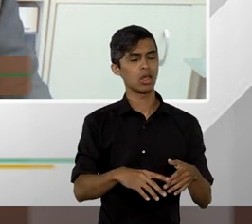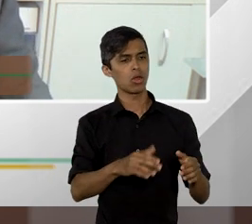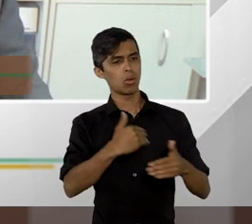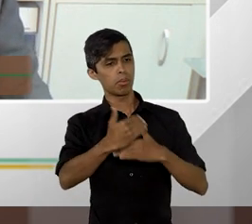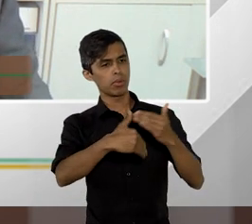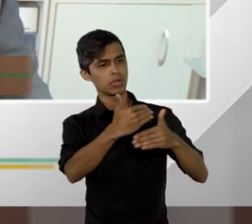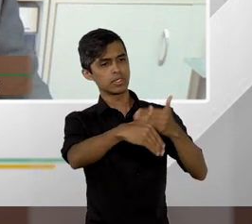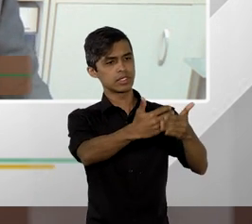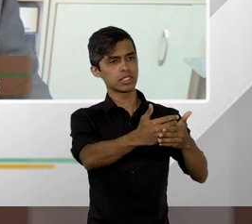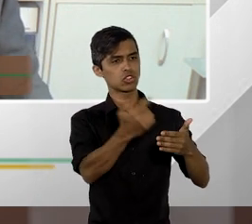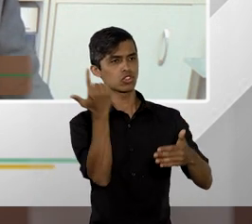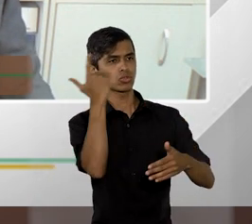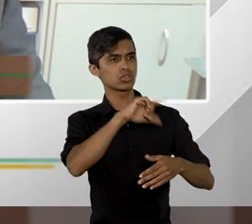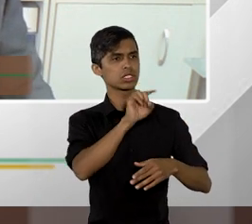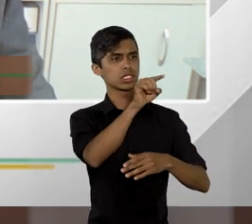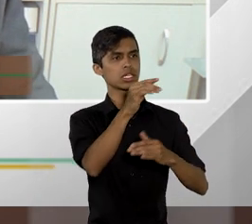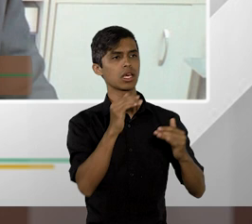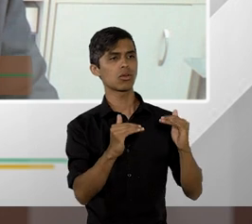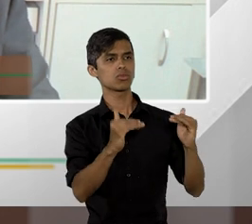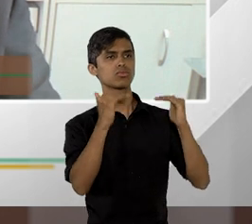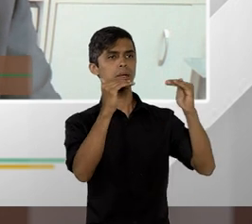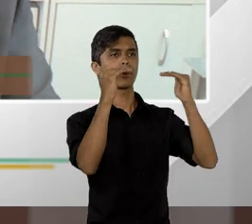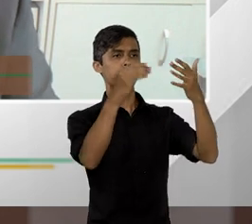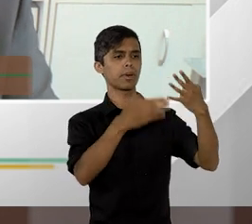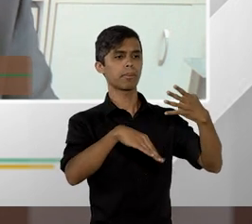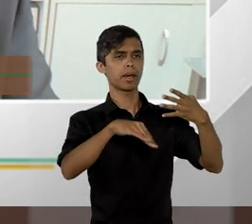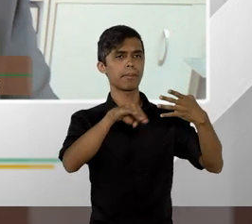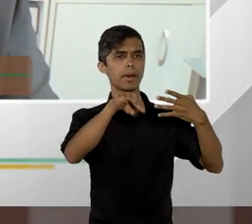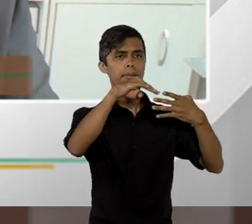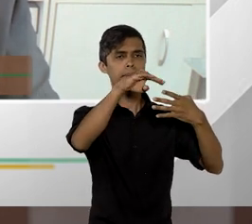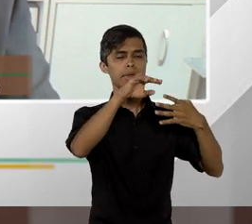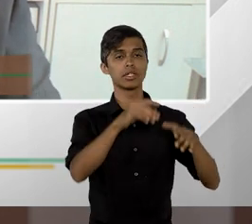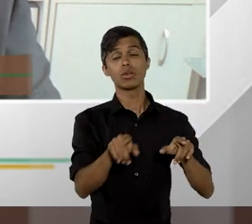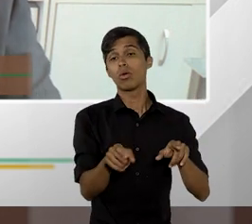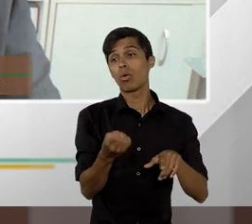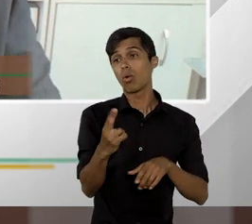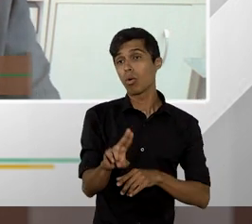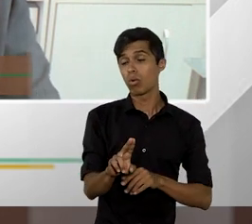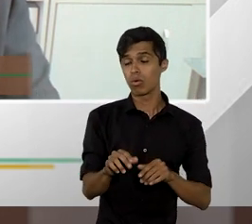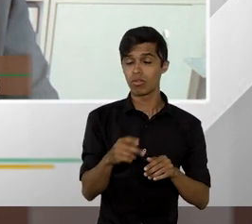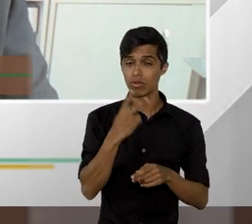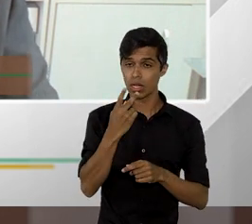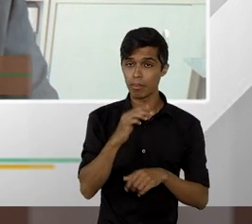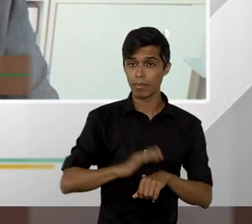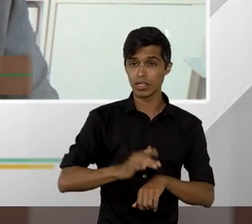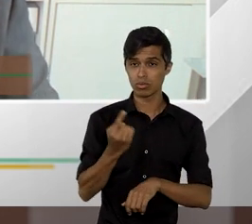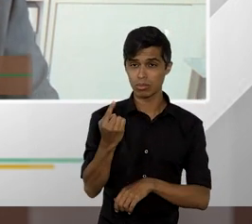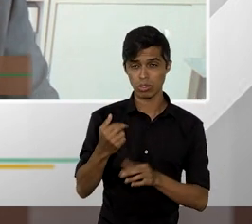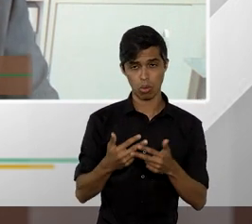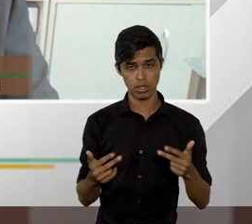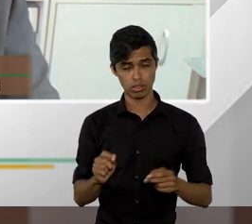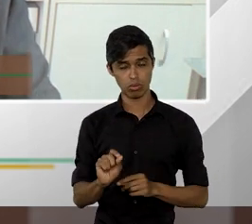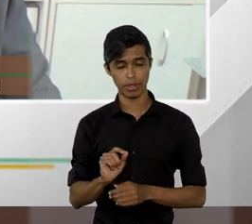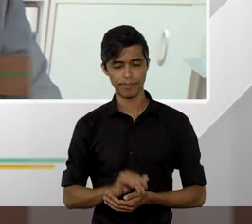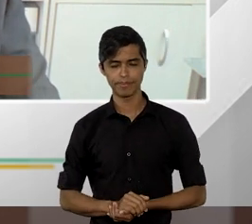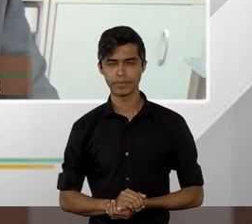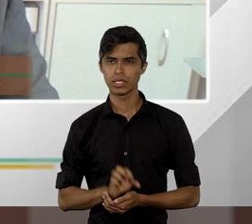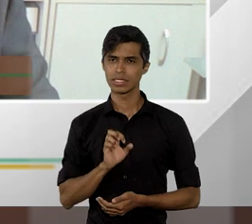facilitado aos tribunais superiores e vou agregar mais um elemento. A circunstância de que,